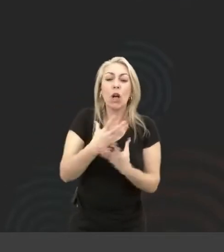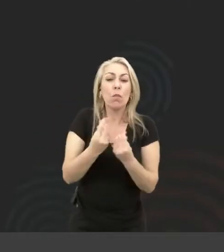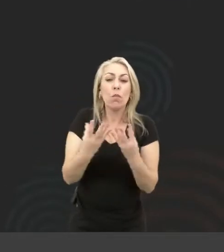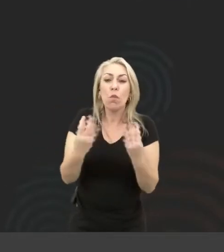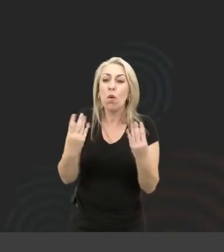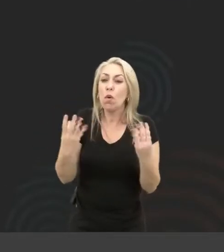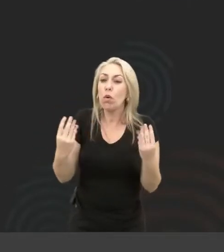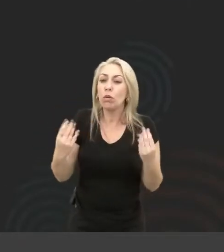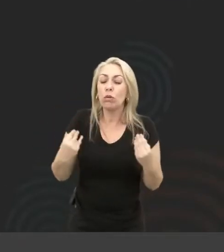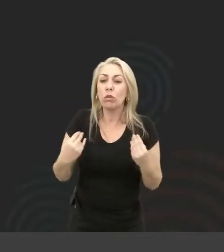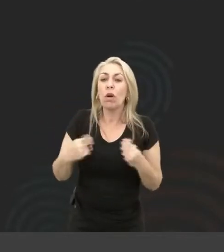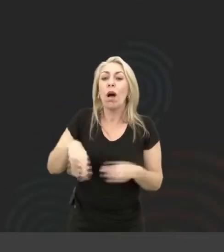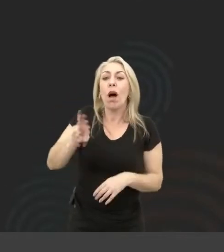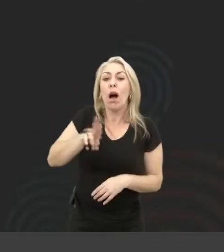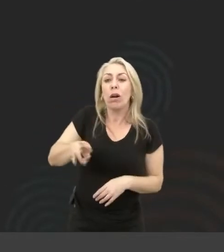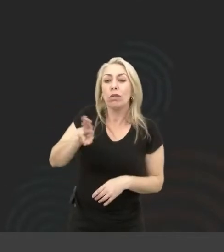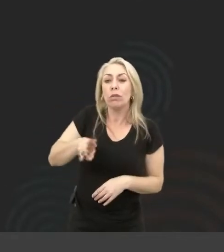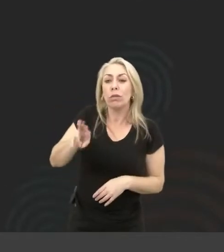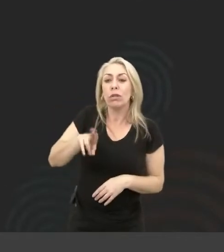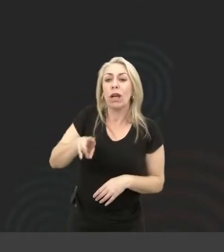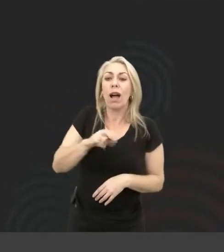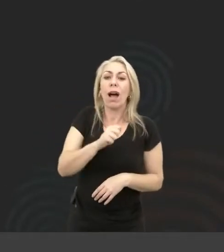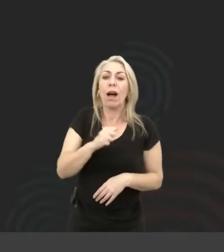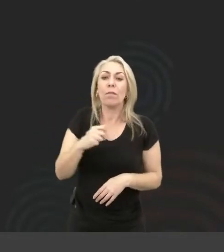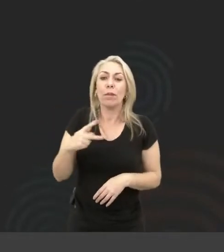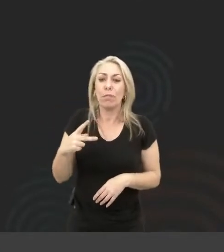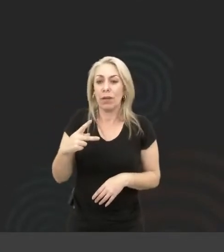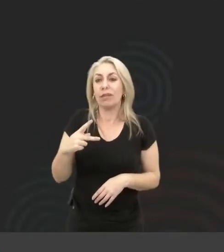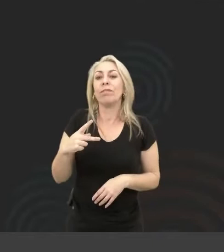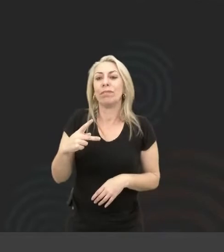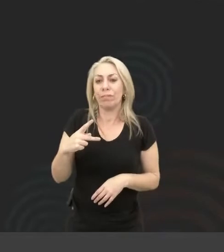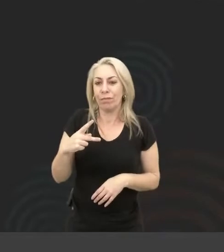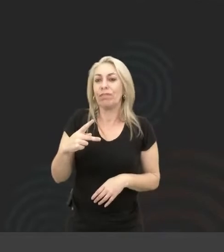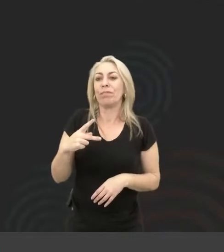muito grandes para usar os aplicativos de streaming.